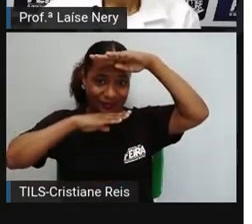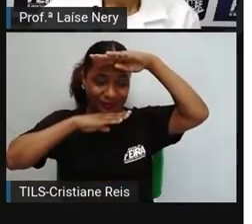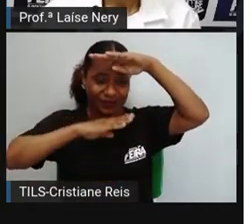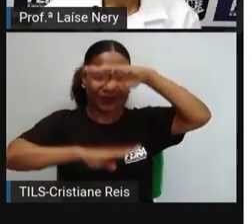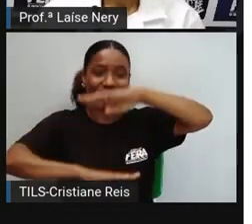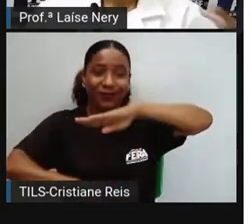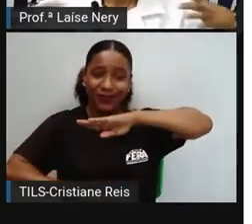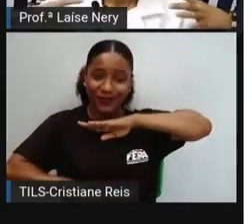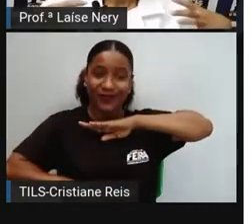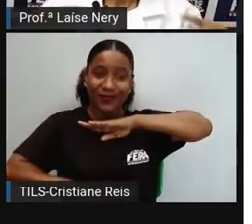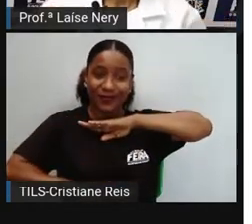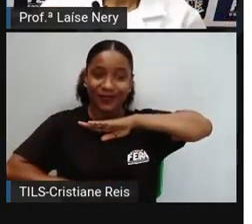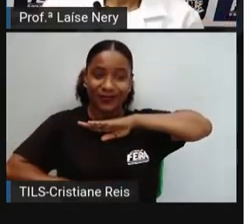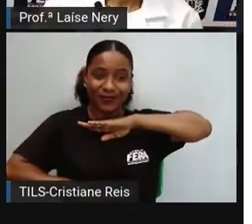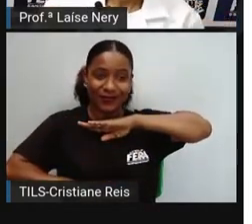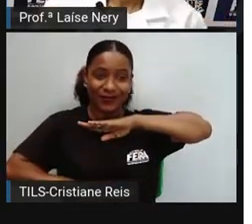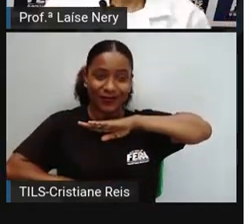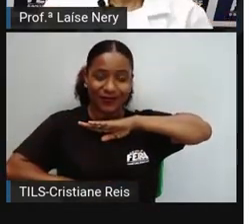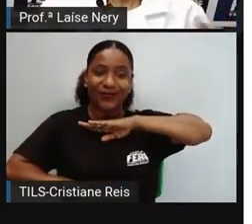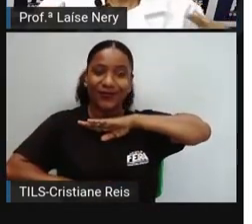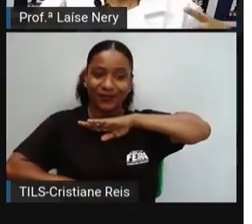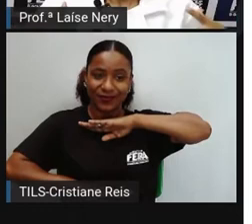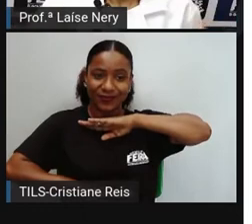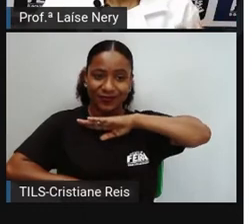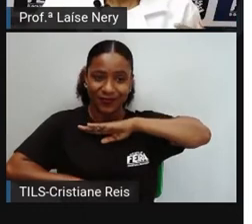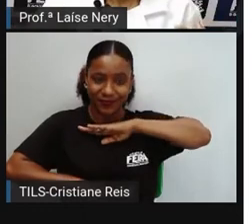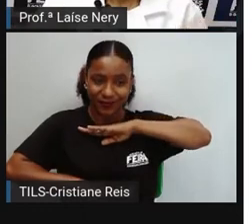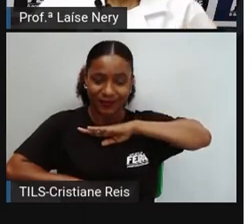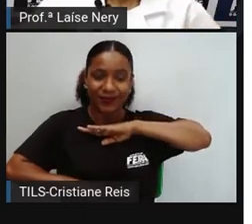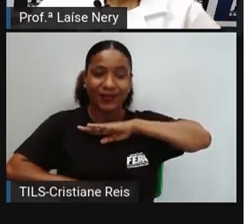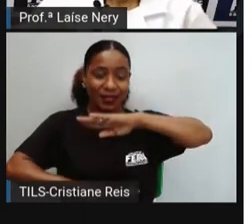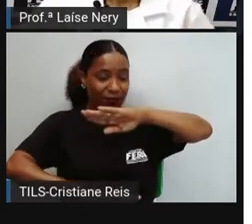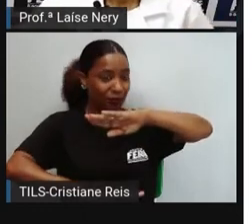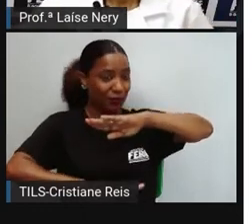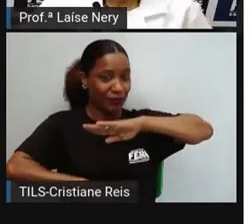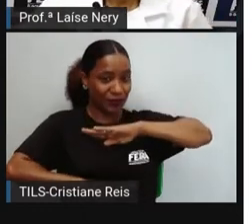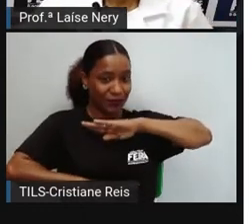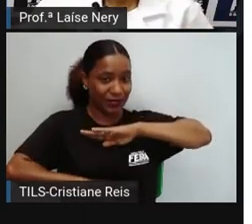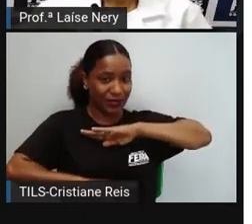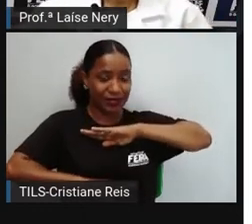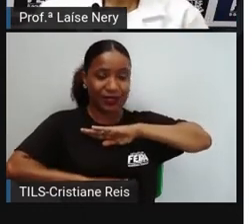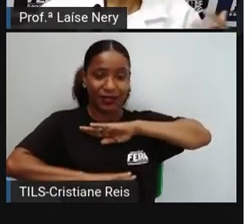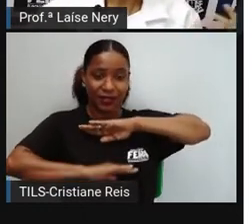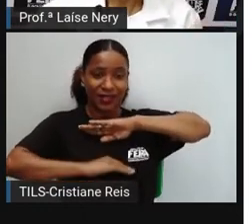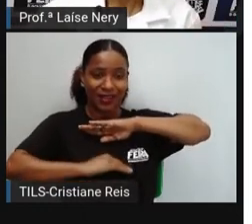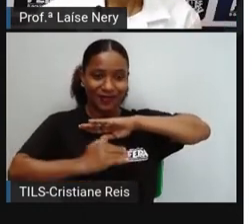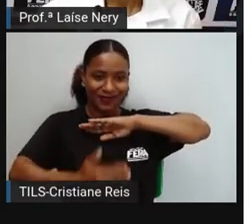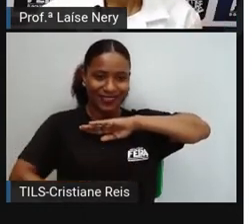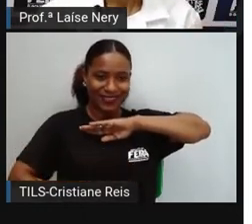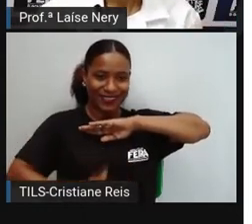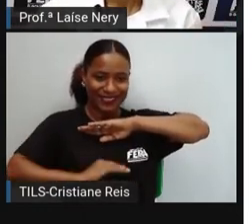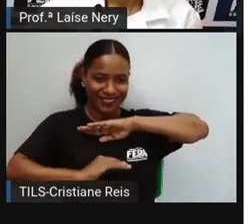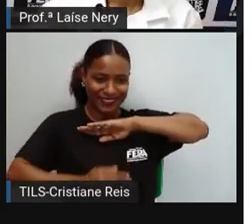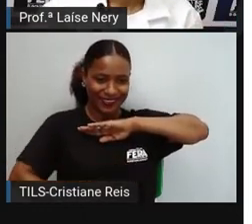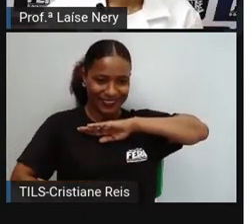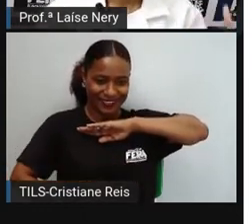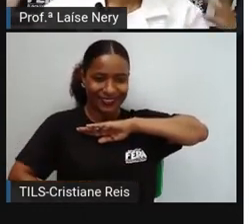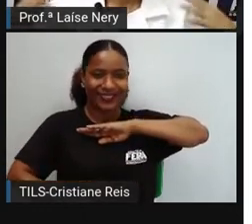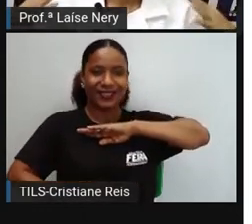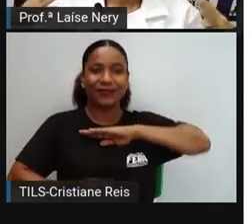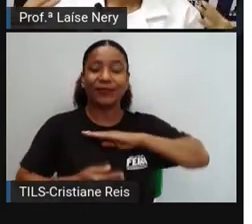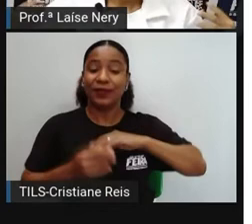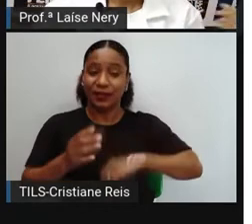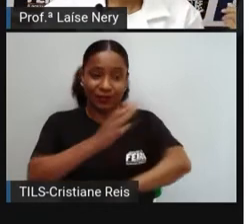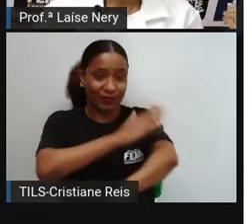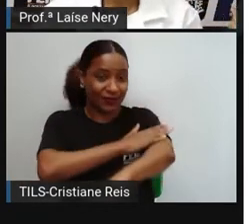tronco, que é dividido entre tórax e abdômen, os membros